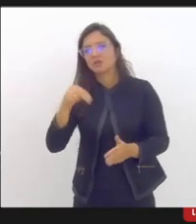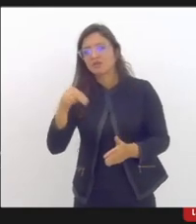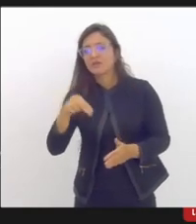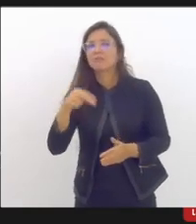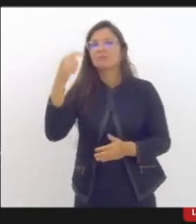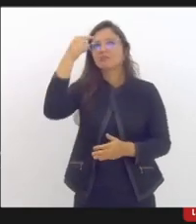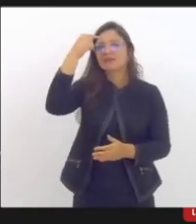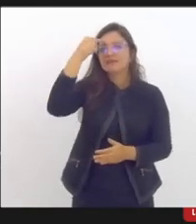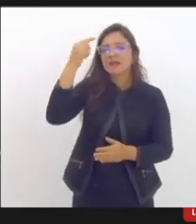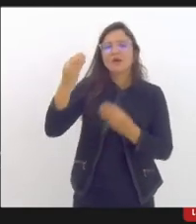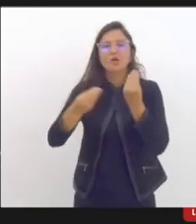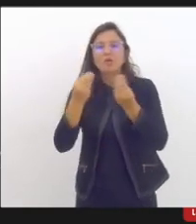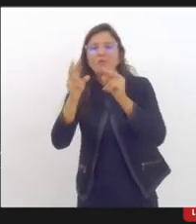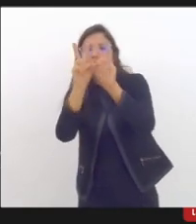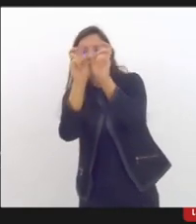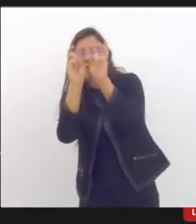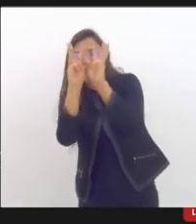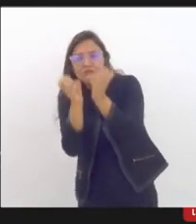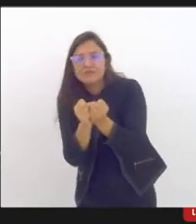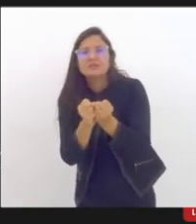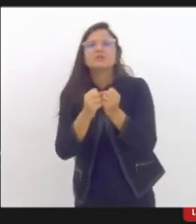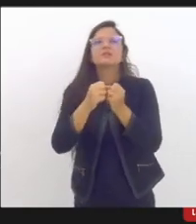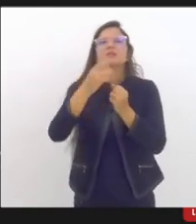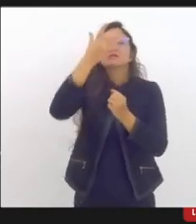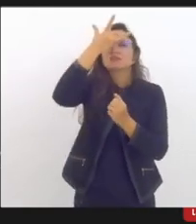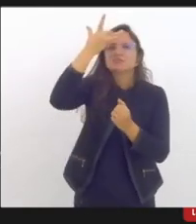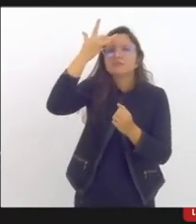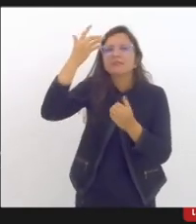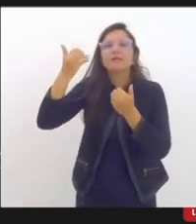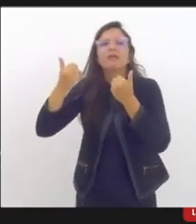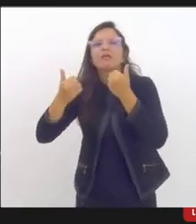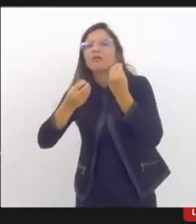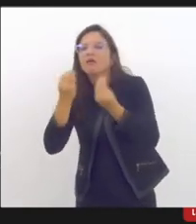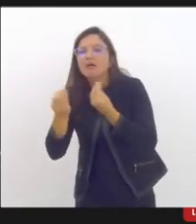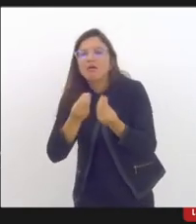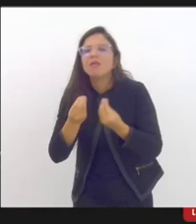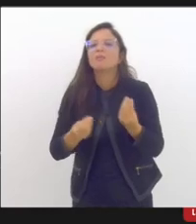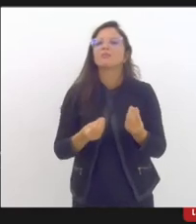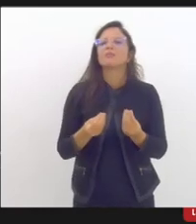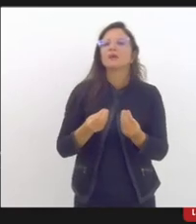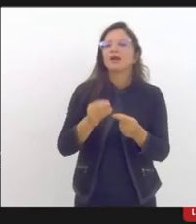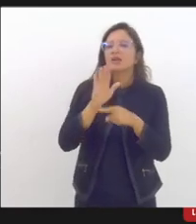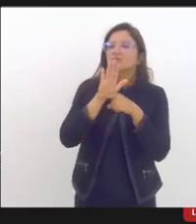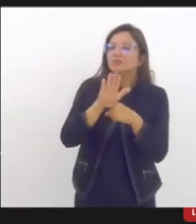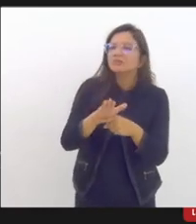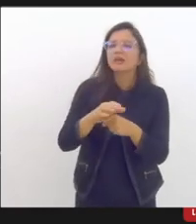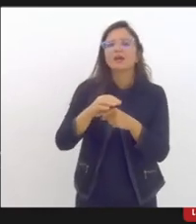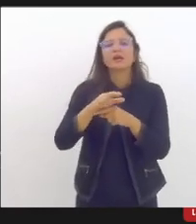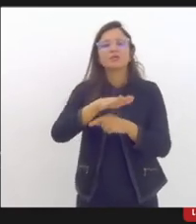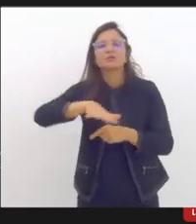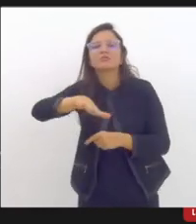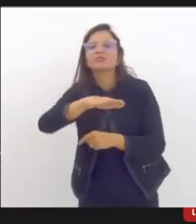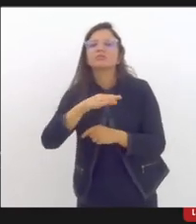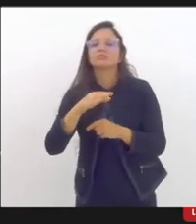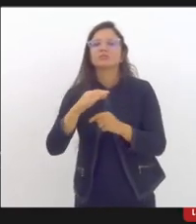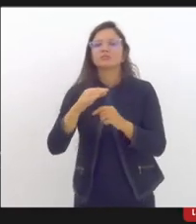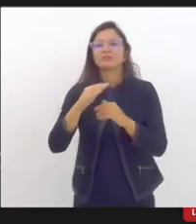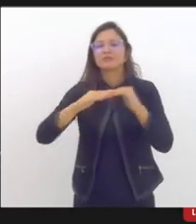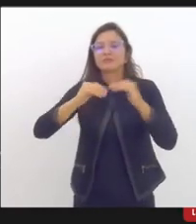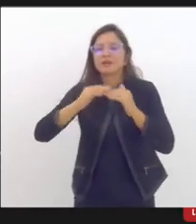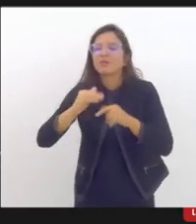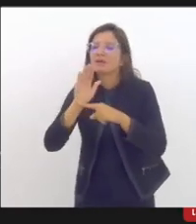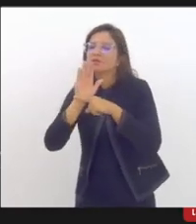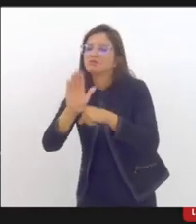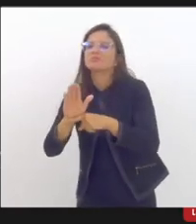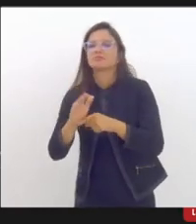Promover oficinas sobre promoção de saúde mental nas escolas. Construindo redes de apoio para além das redes sociais. Então, esse é